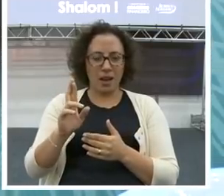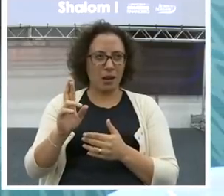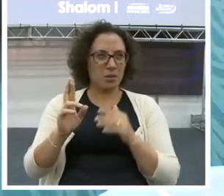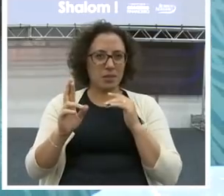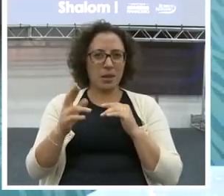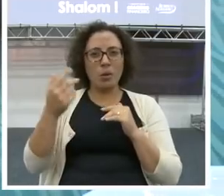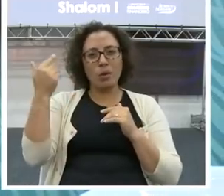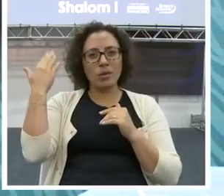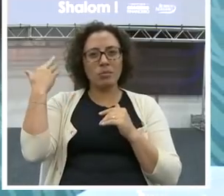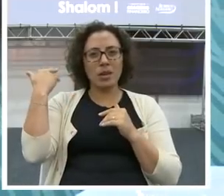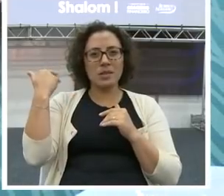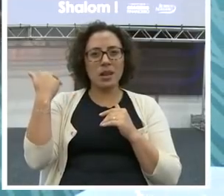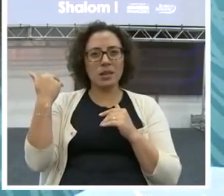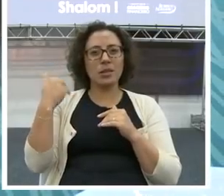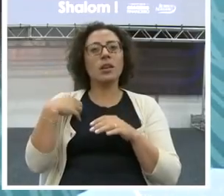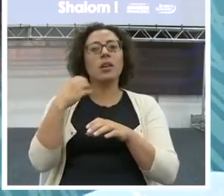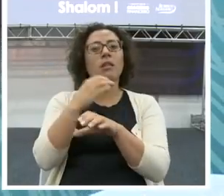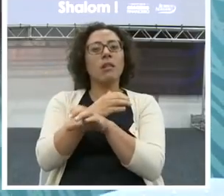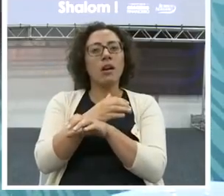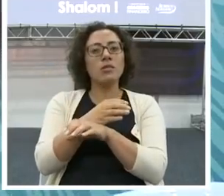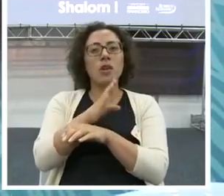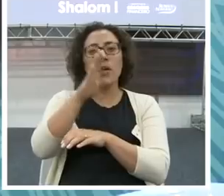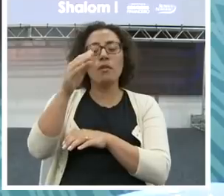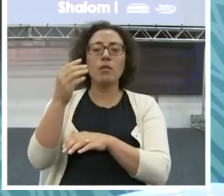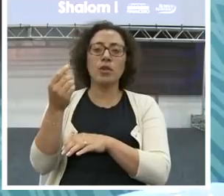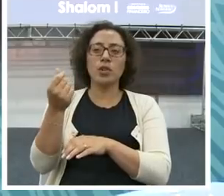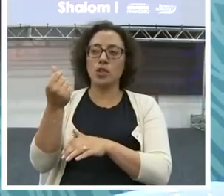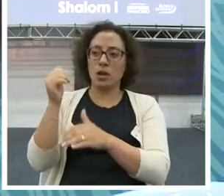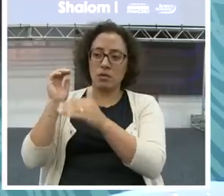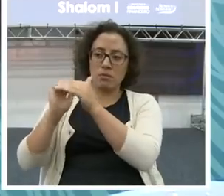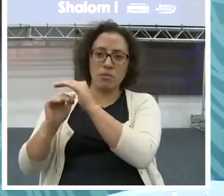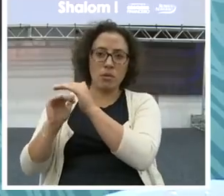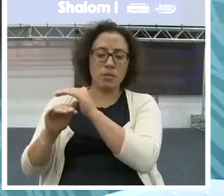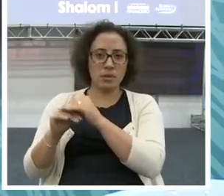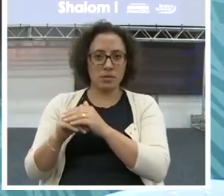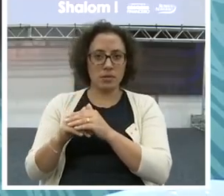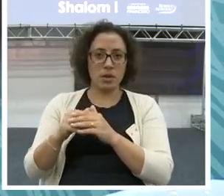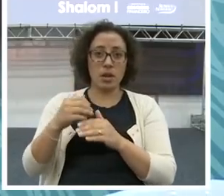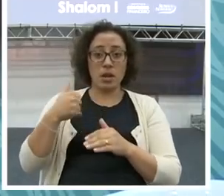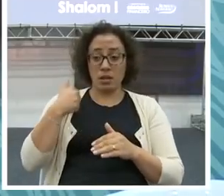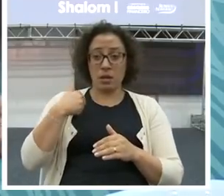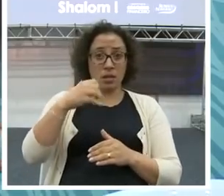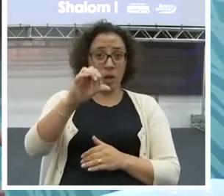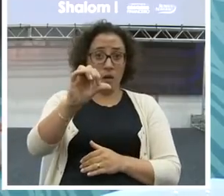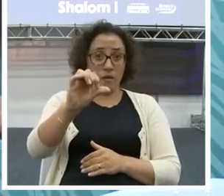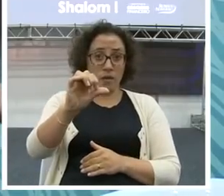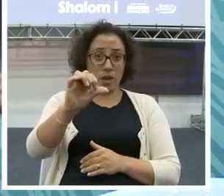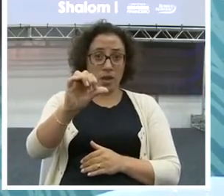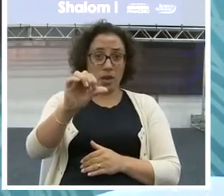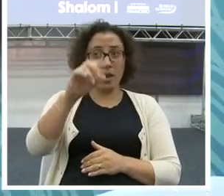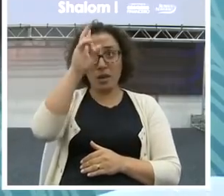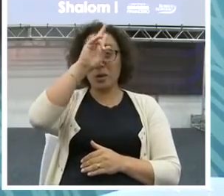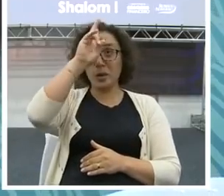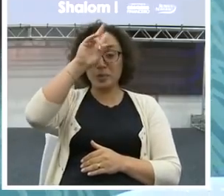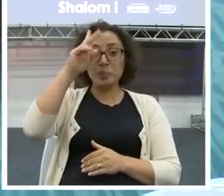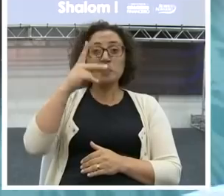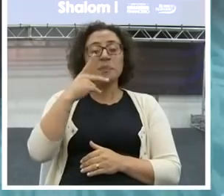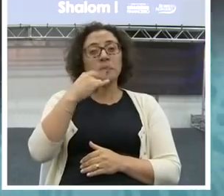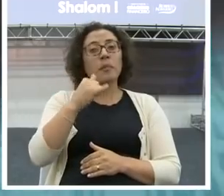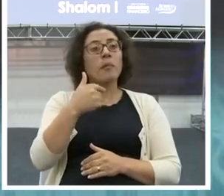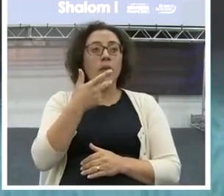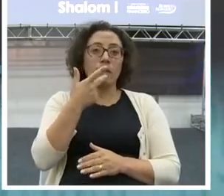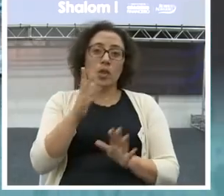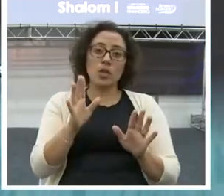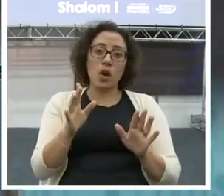Eu fui na caixa, abri uma caderneta de poupança para guardar aquele dinheiro, com nove anos de idade. Mas eu me recordo que meu pai chegou para mim e falou,